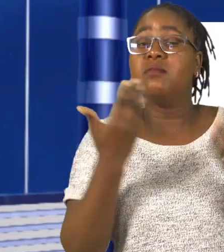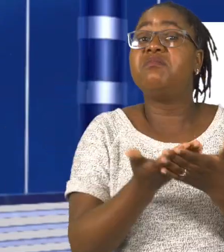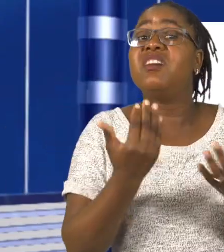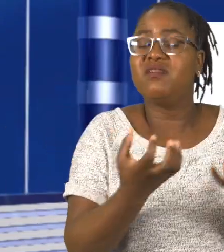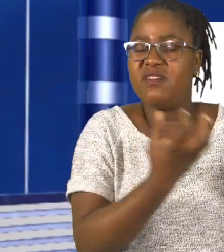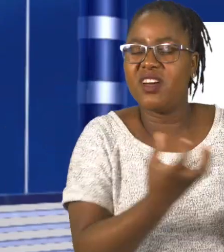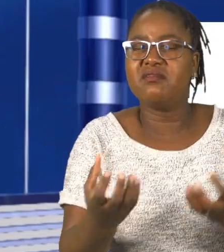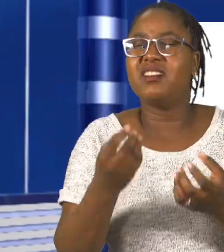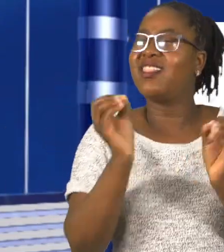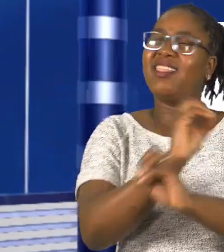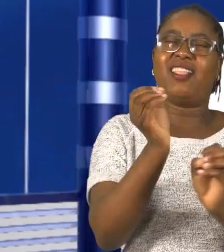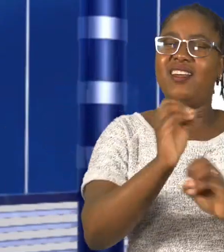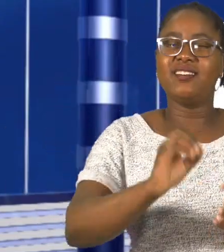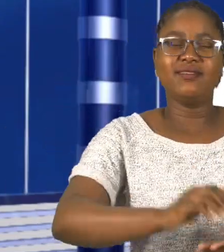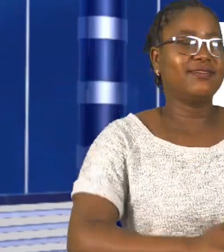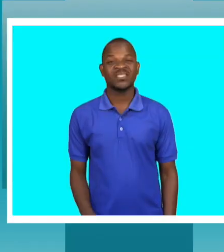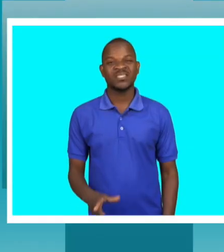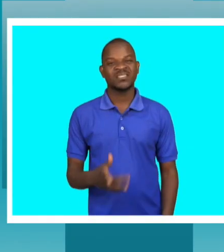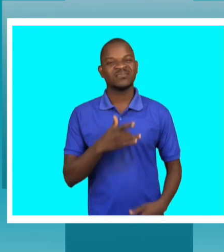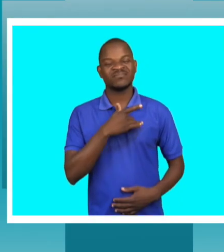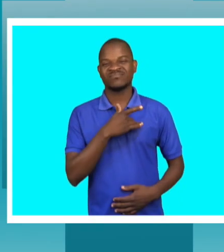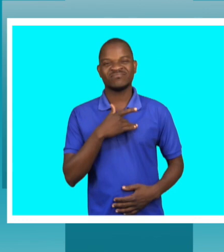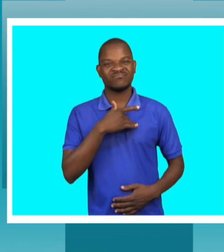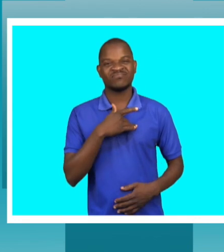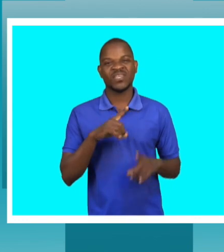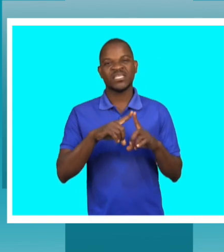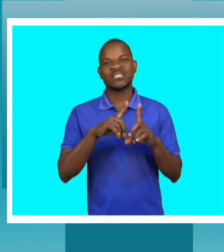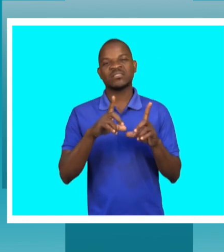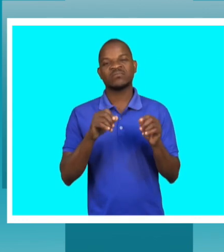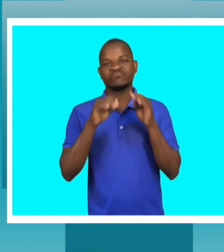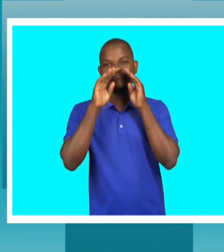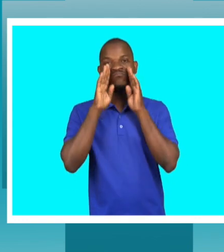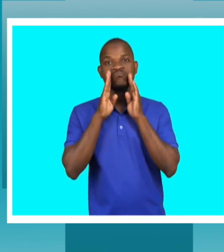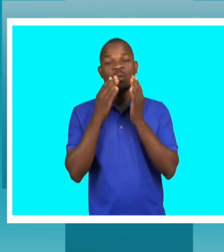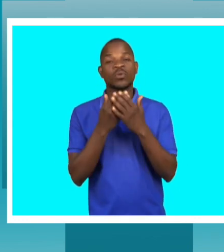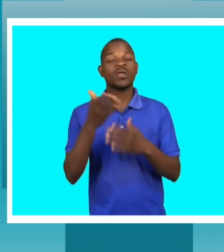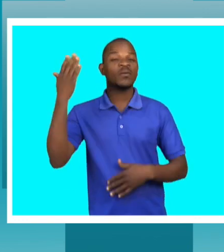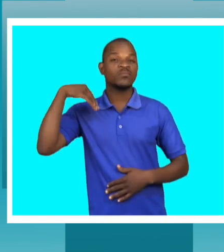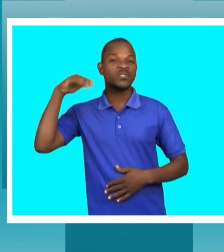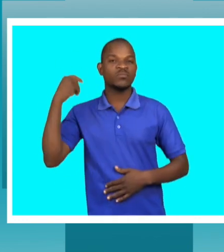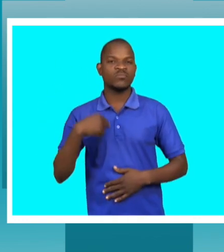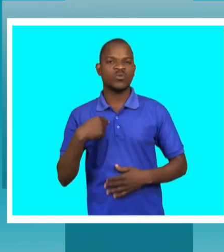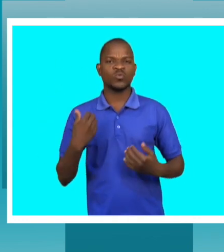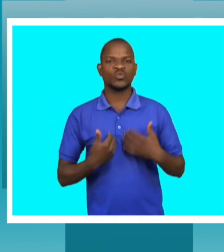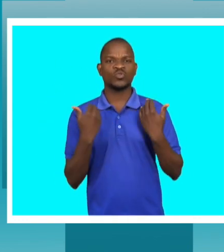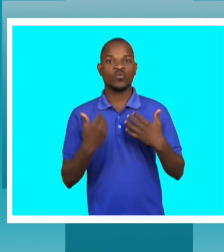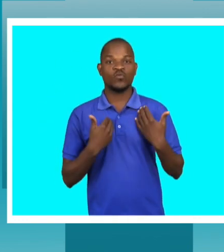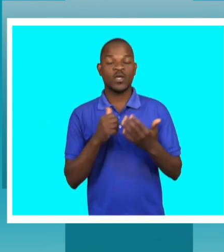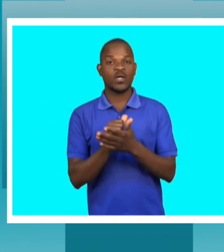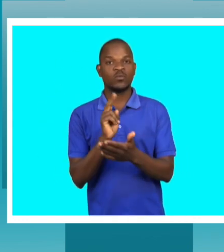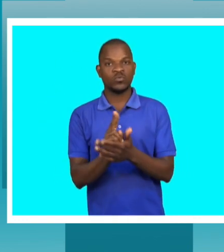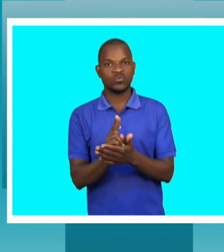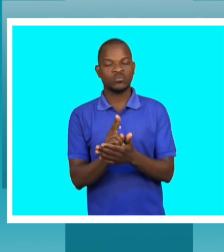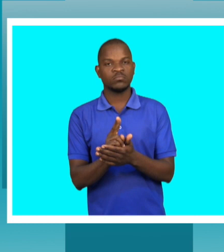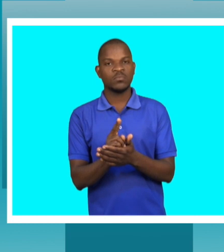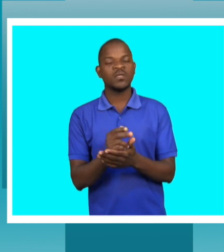física alegadamente por falta de capacidade. Uma amargura que, na minha juventude, enquanto aluno, enquanto estudante,